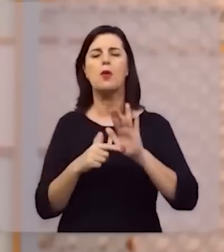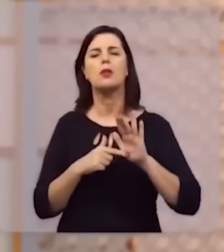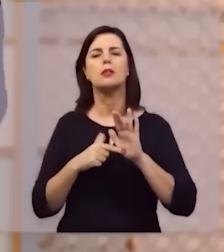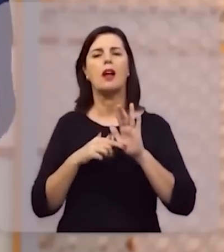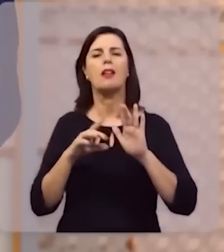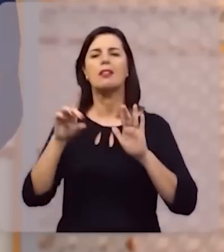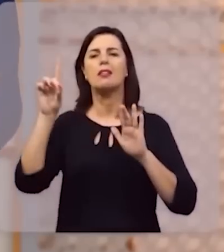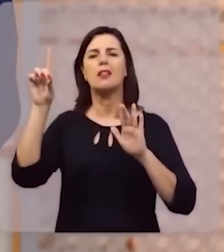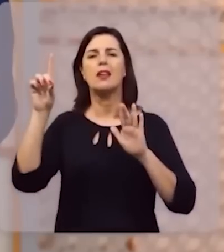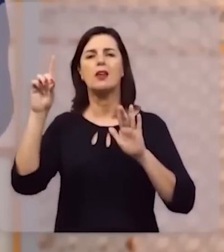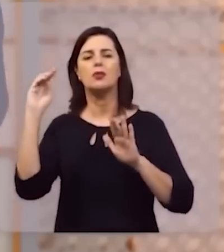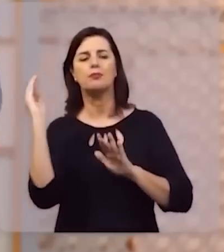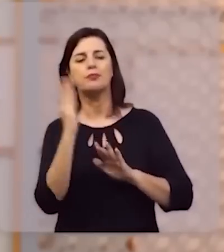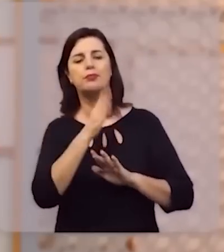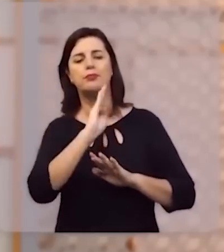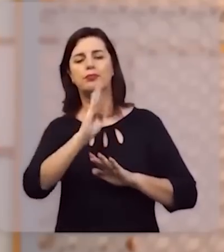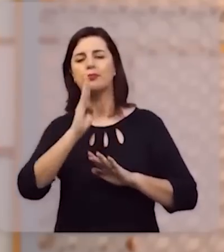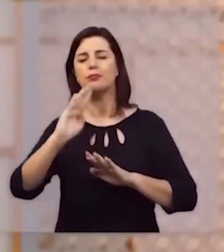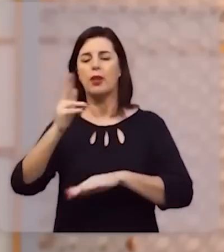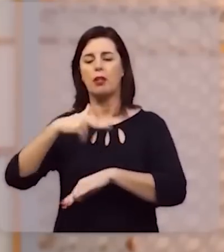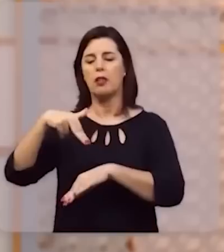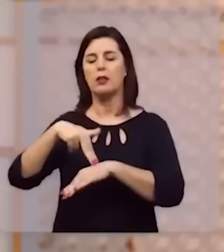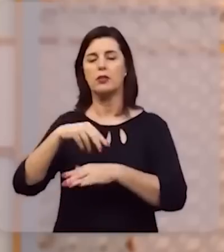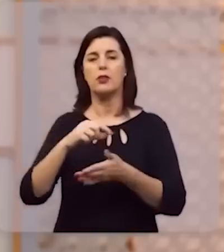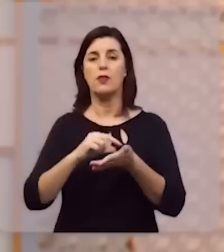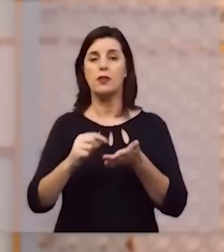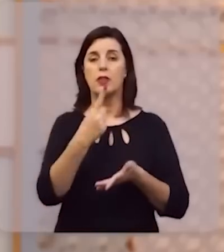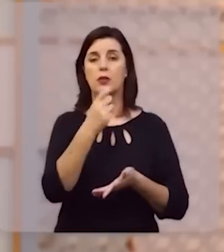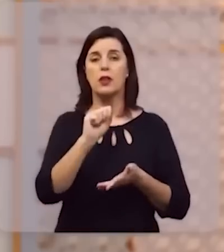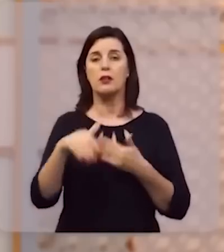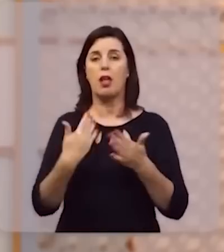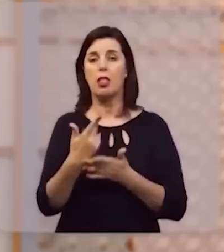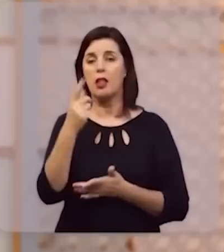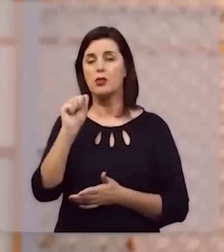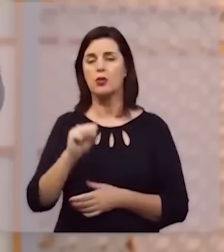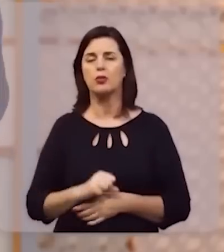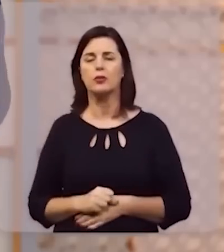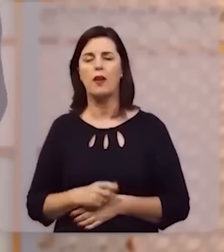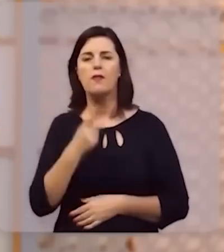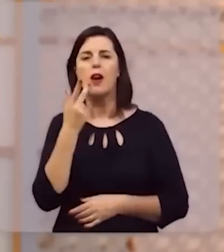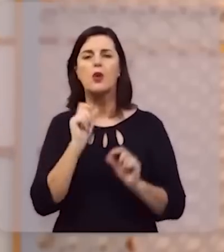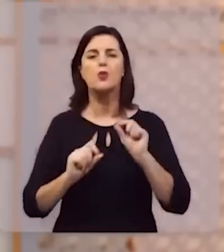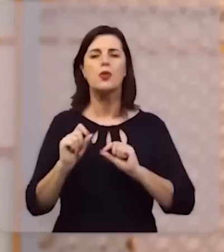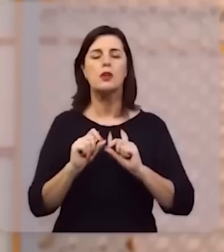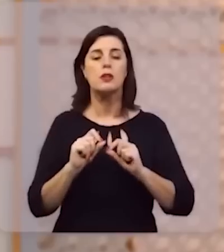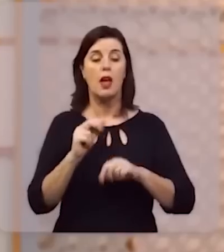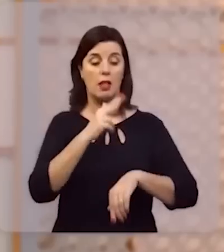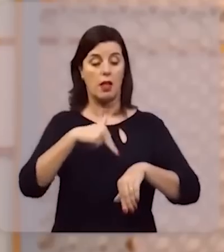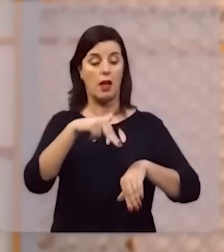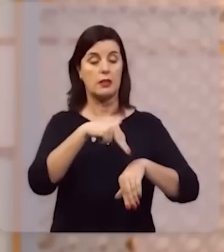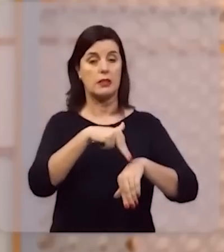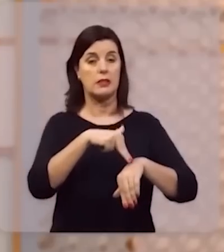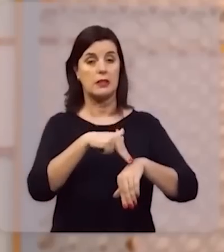que esse Deus é incomparável em relação às nações. Nos versos 15 a 18 deste livro, ele vai mostrar, eis que as nações